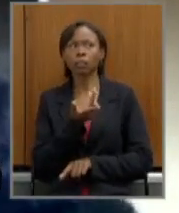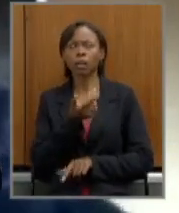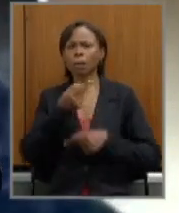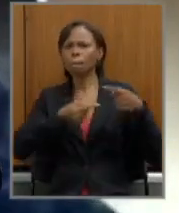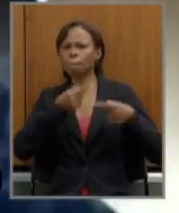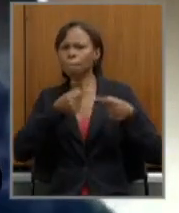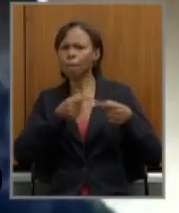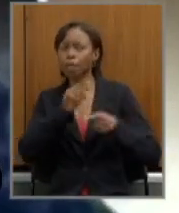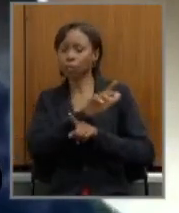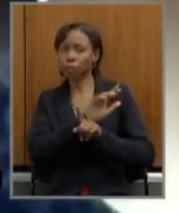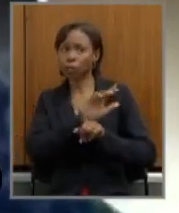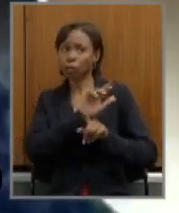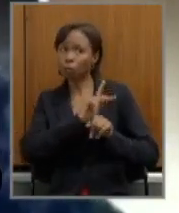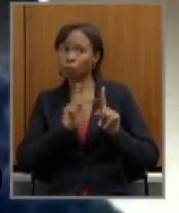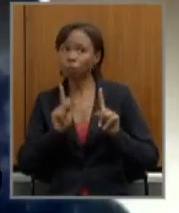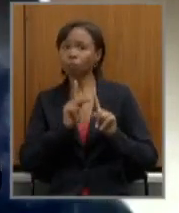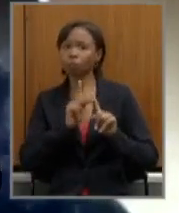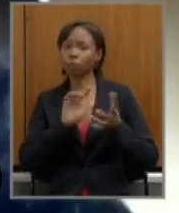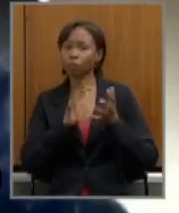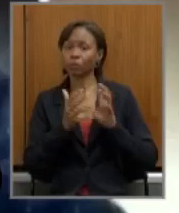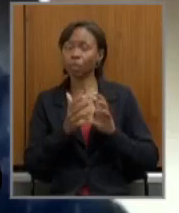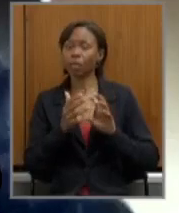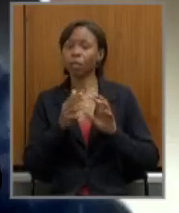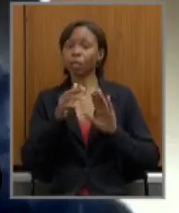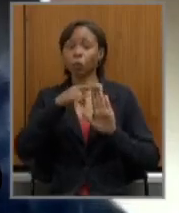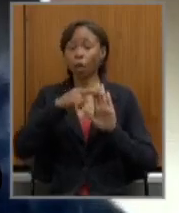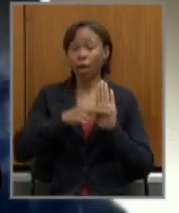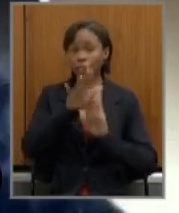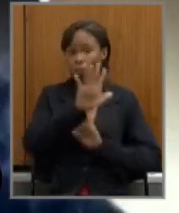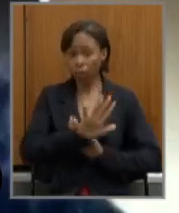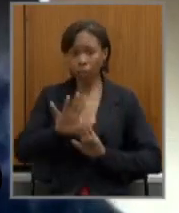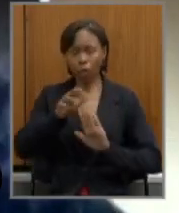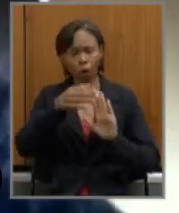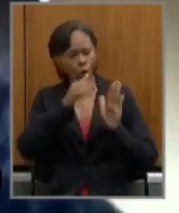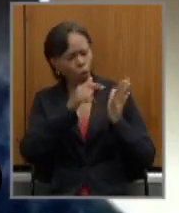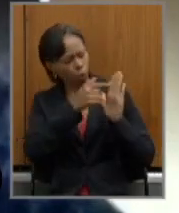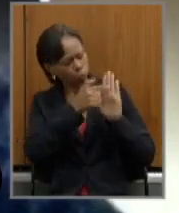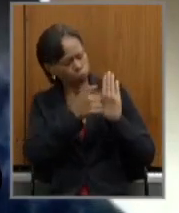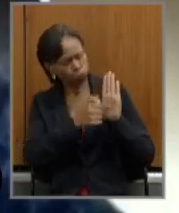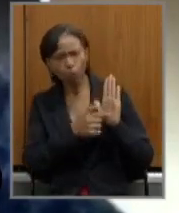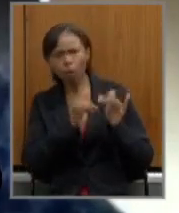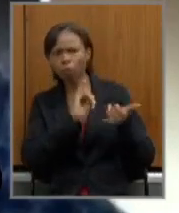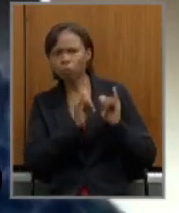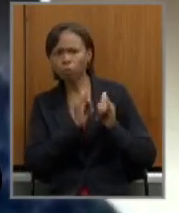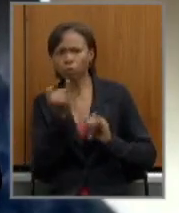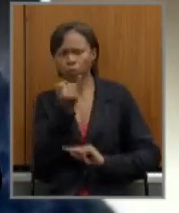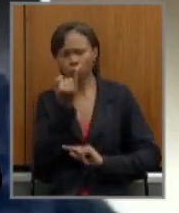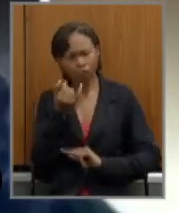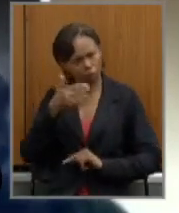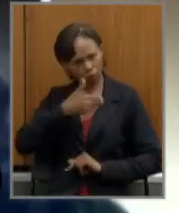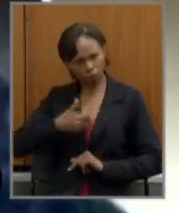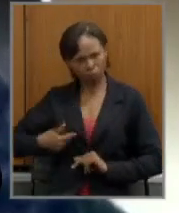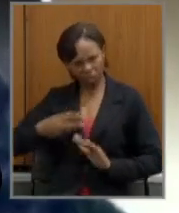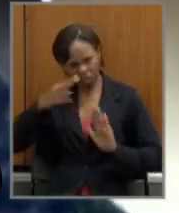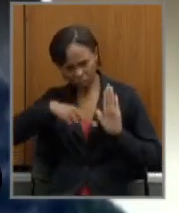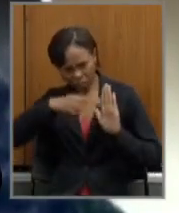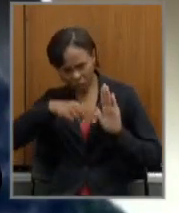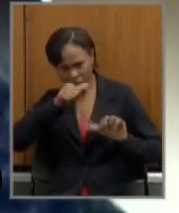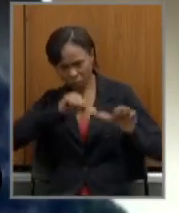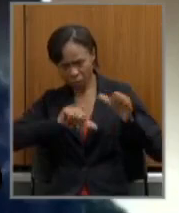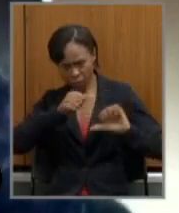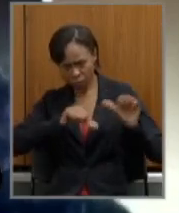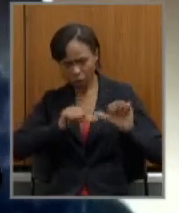geral trouxe dados importantes que eu gostaria de saber se o governo analisou para chegar nesse resultado